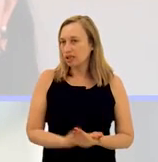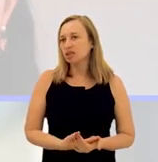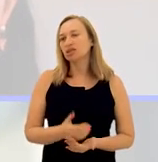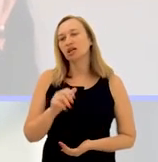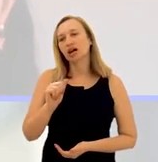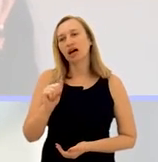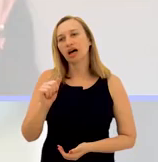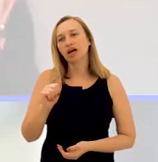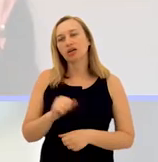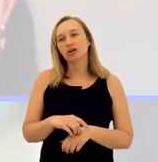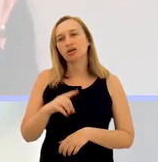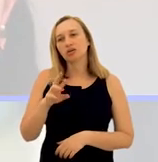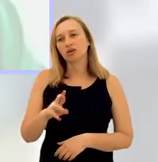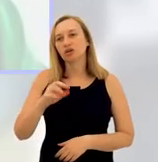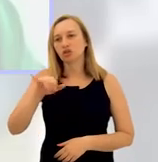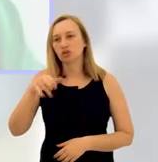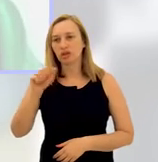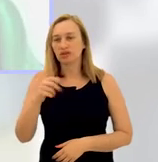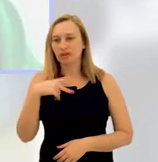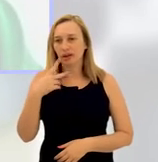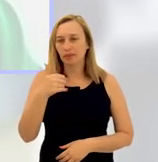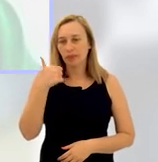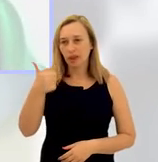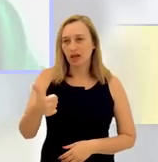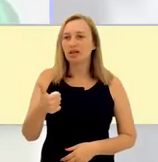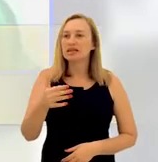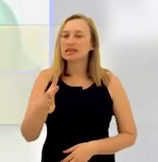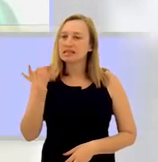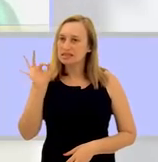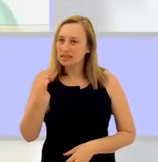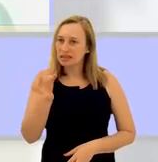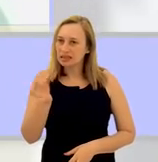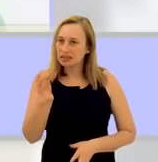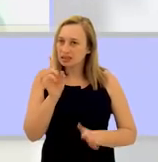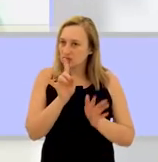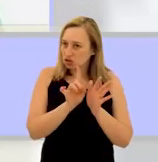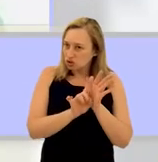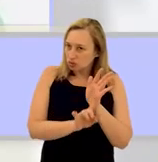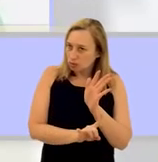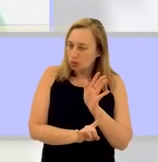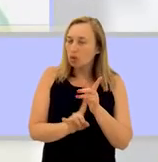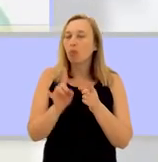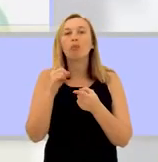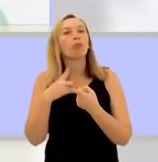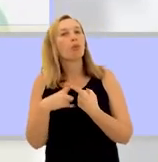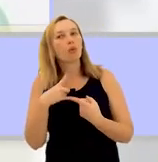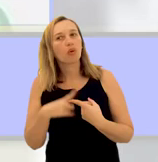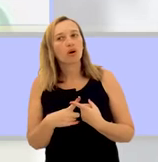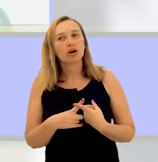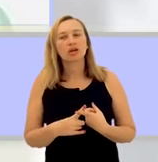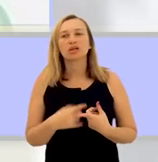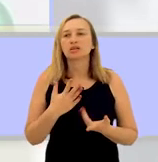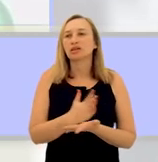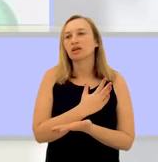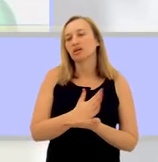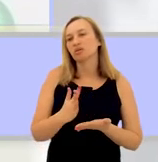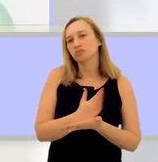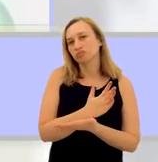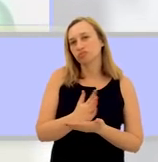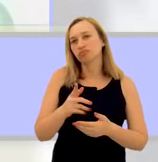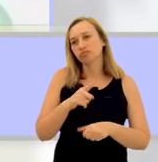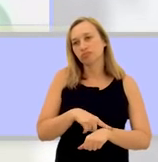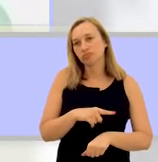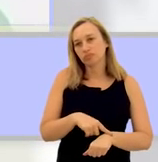doutora Juliana pode comentar melhor. Mas eu acho que, com certeza, reduziu, né? A gente pode dizer, por quê? Que em